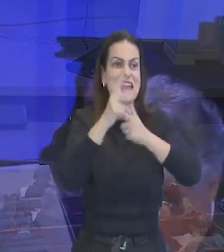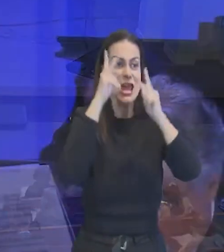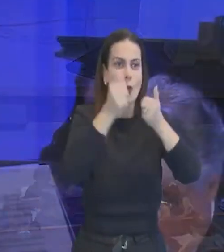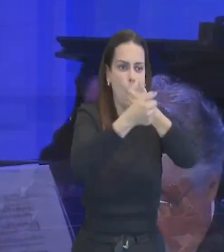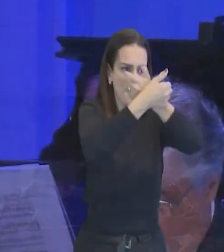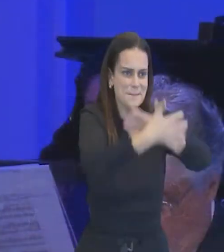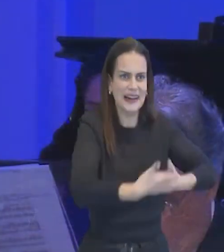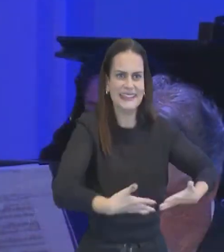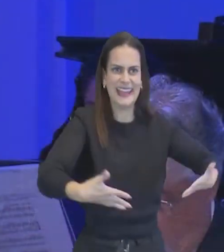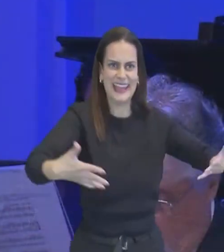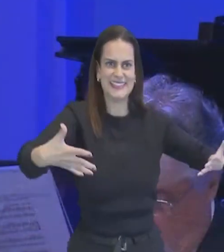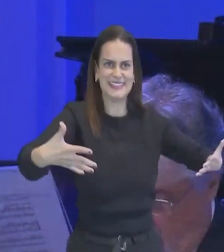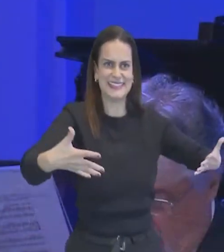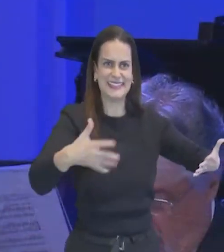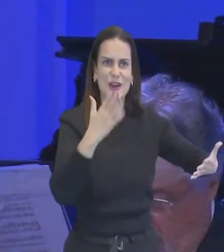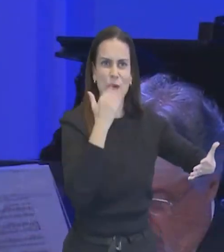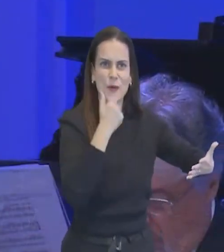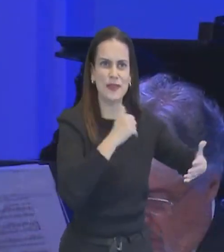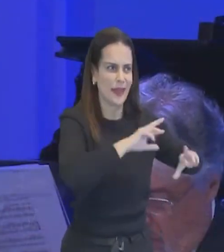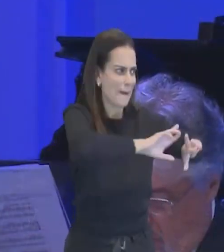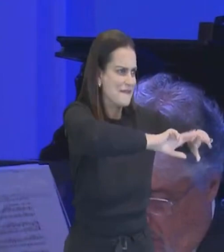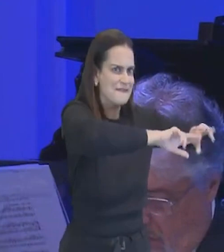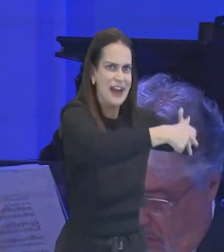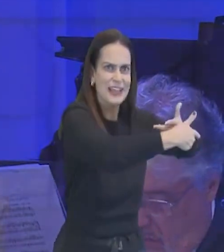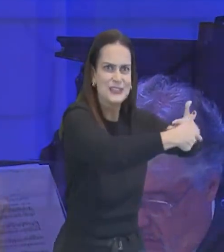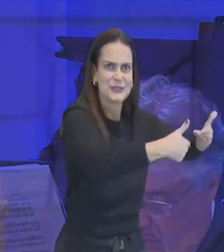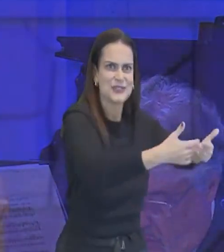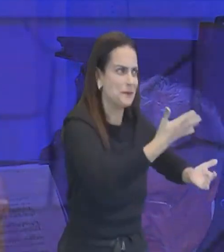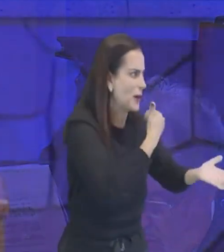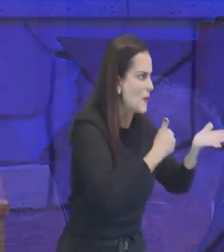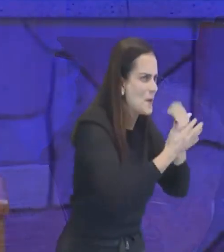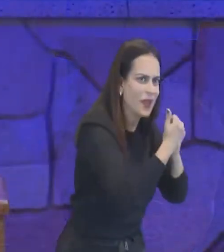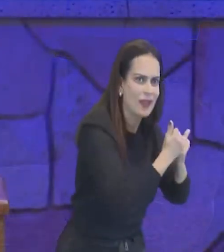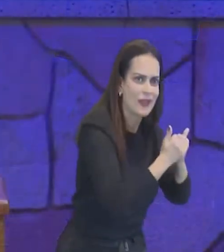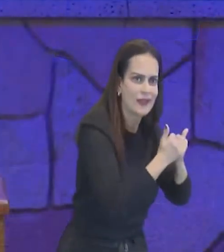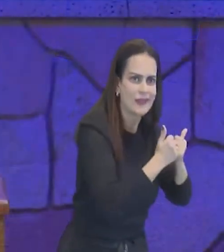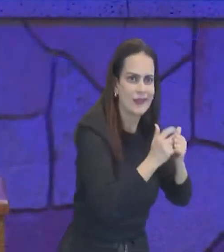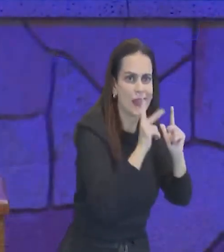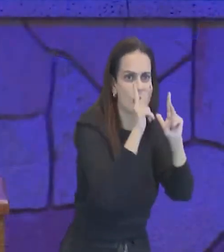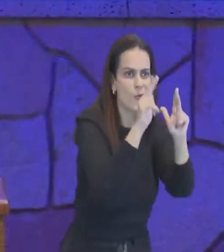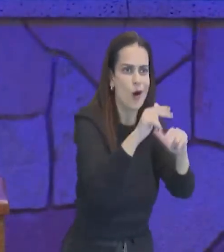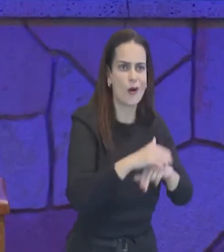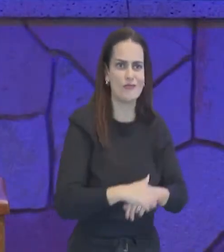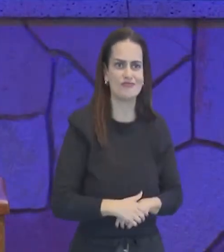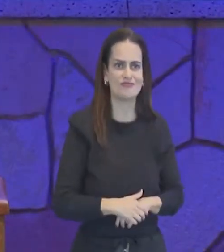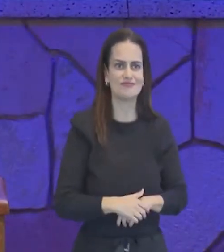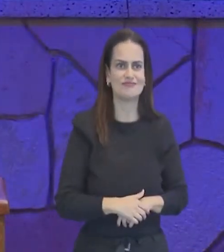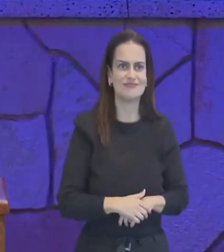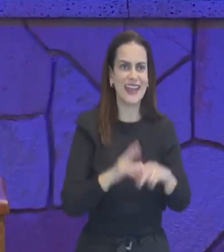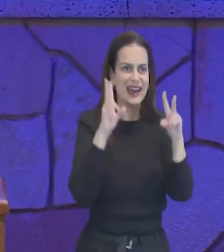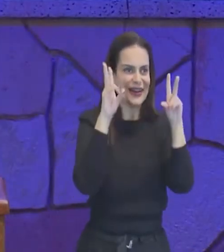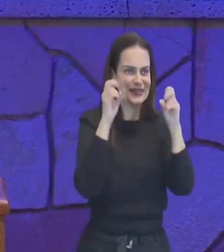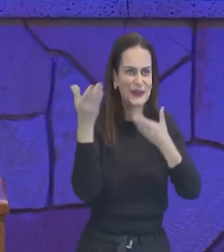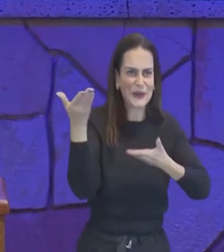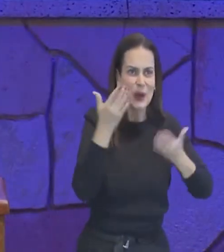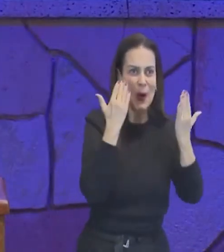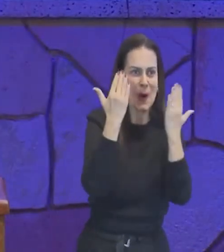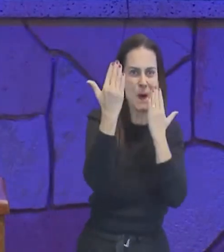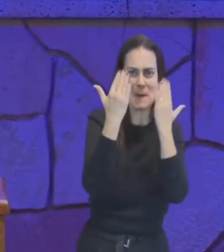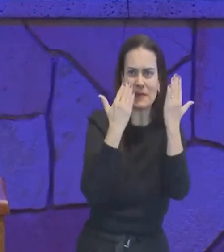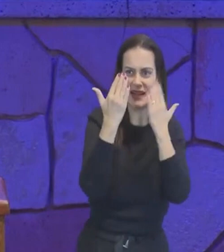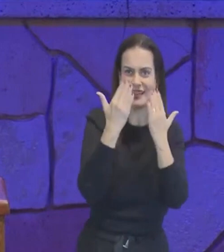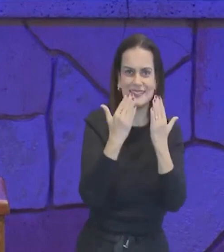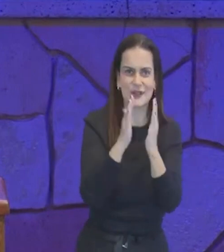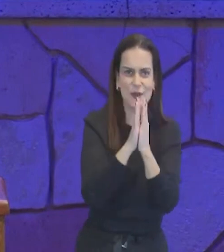sabedoria, banquete da sabedoria, a eternidade da sabedoria, o livro de provérbios, é este livro que trata, desta sabedoria, é um tema, muito